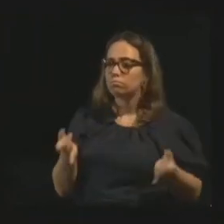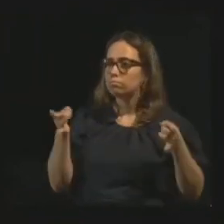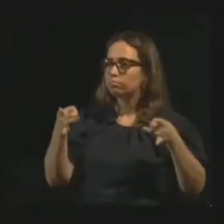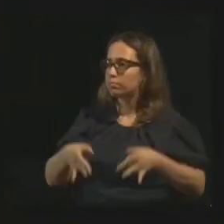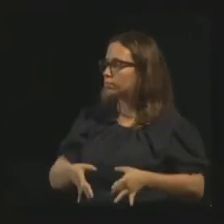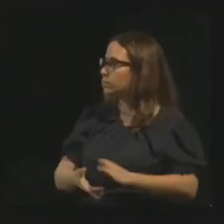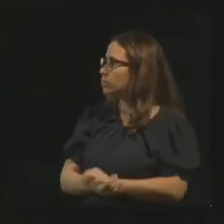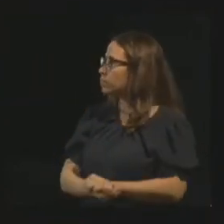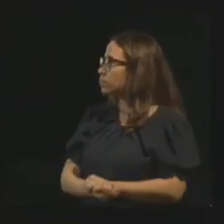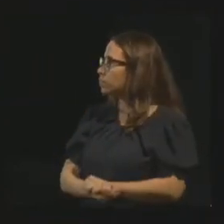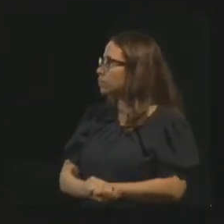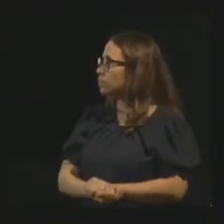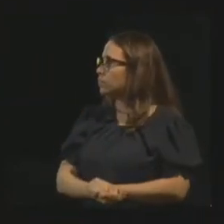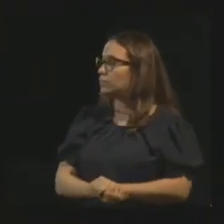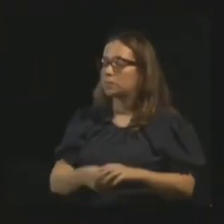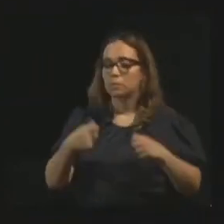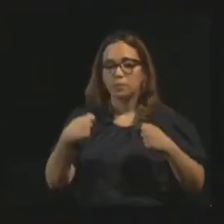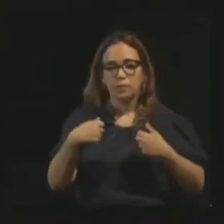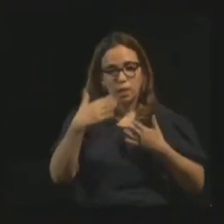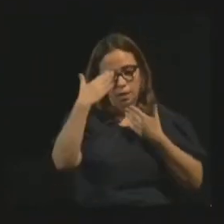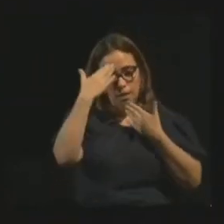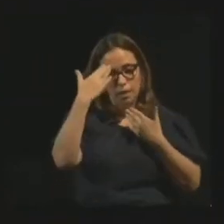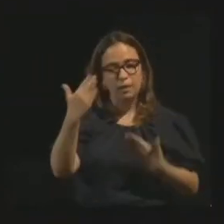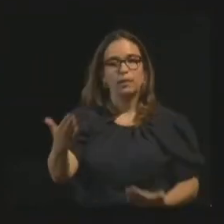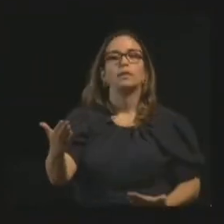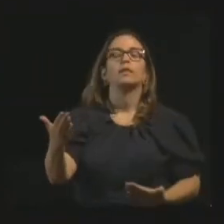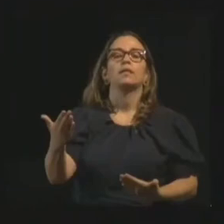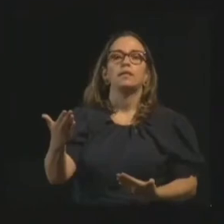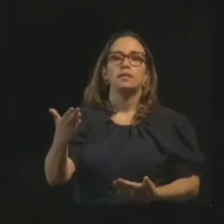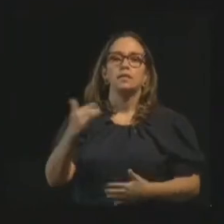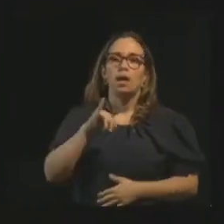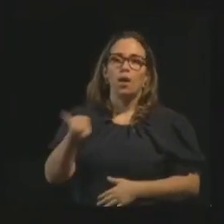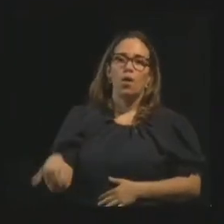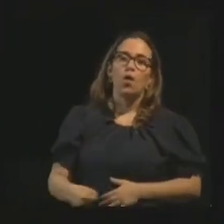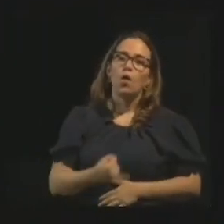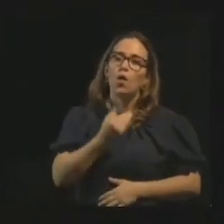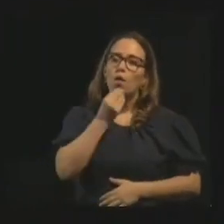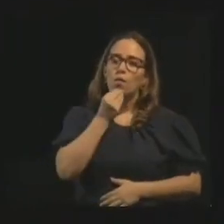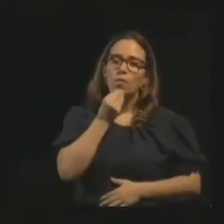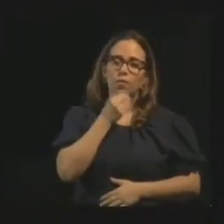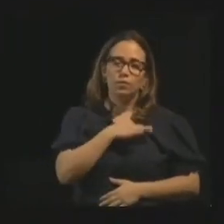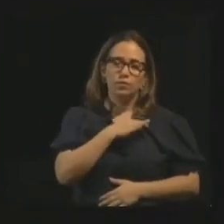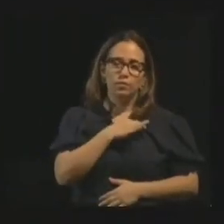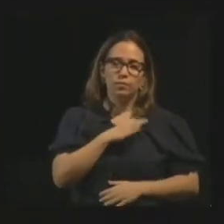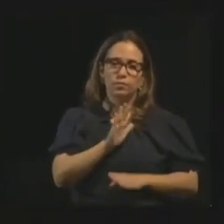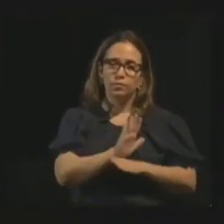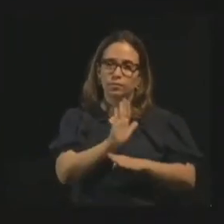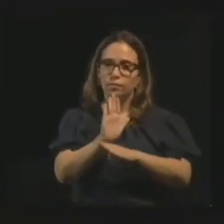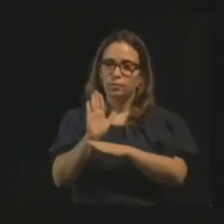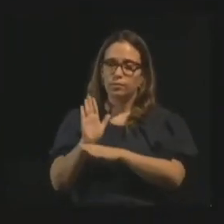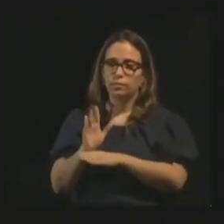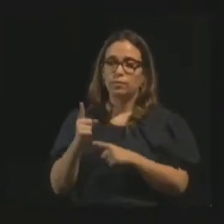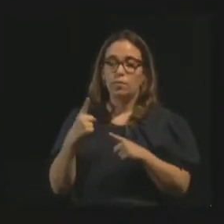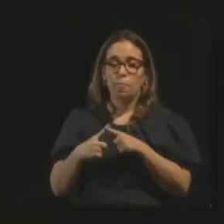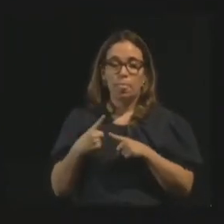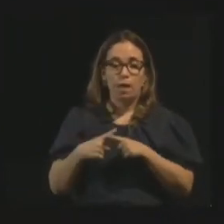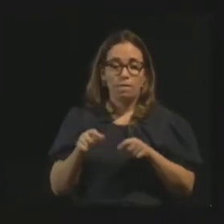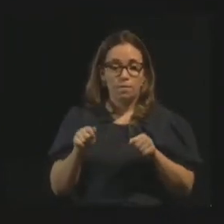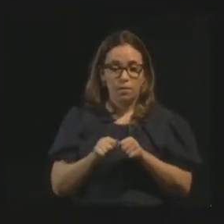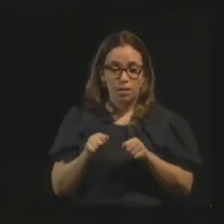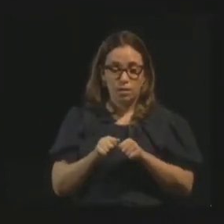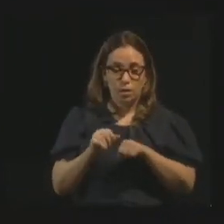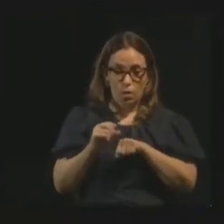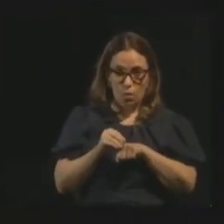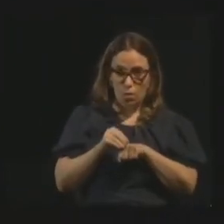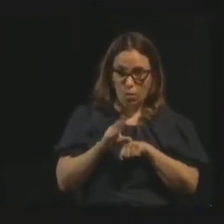Vamos agradecer o tesouro que é a oportunidade de servir. Porque fazer autoconhecimento, a